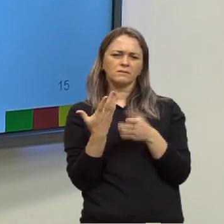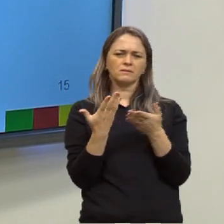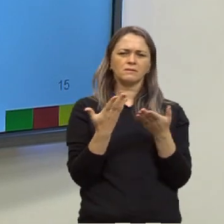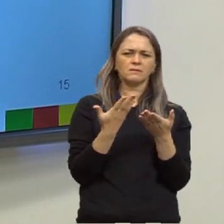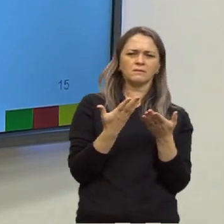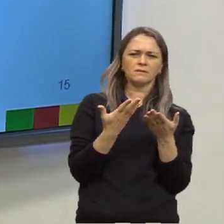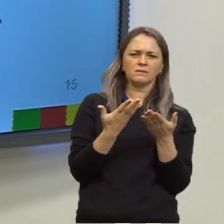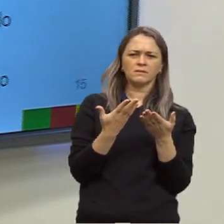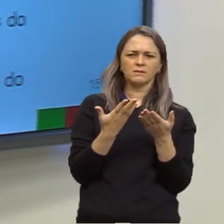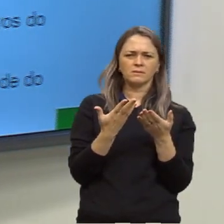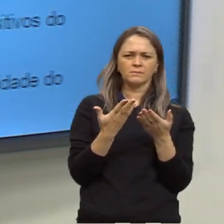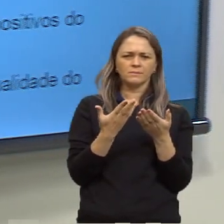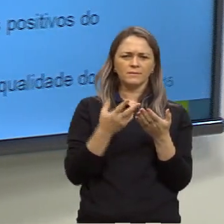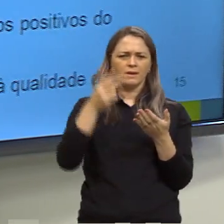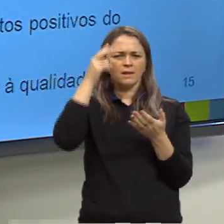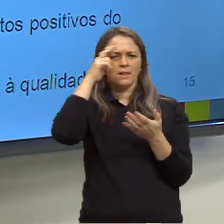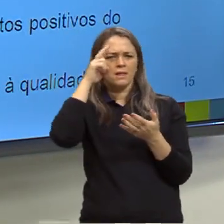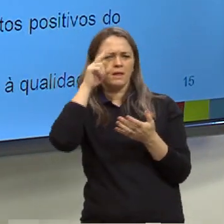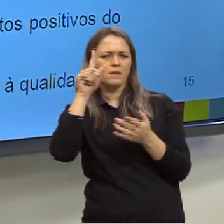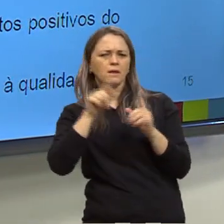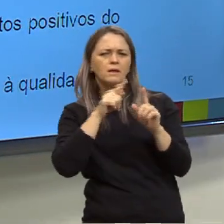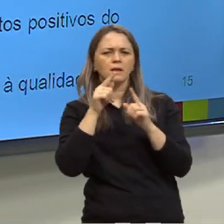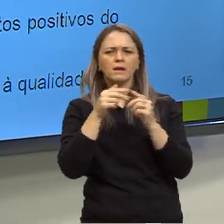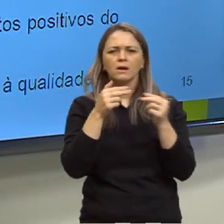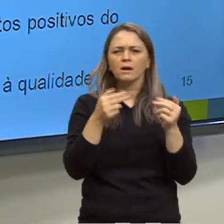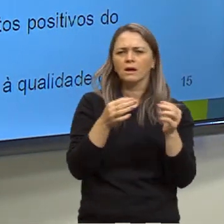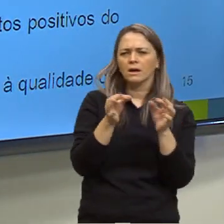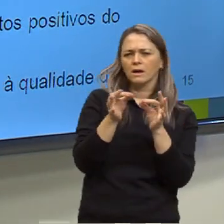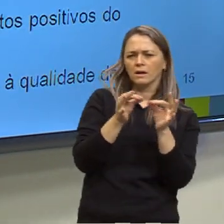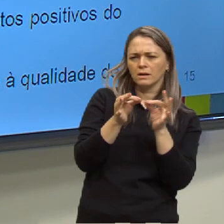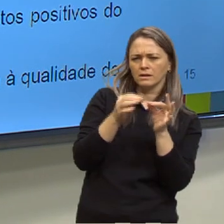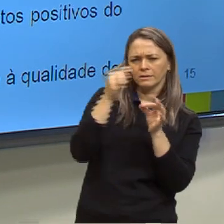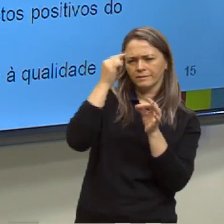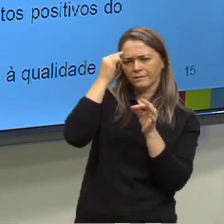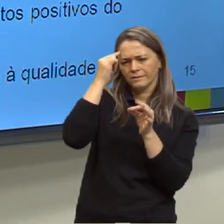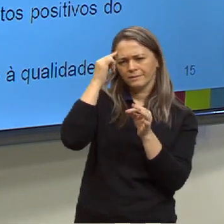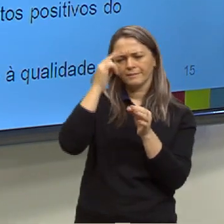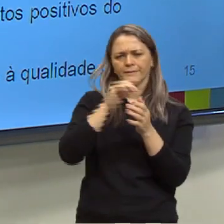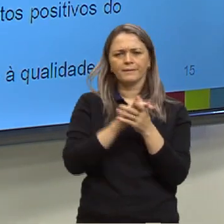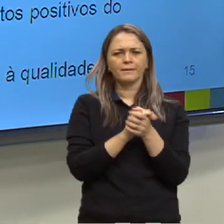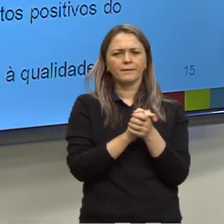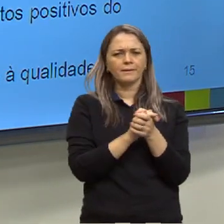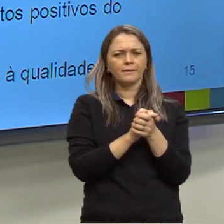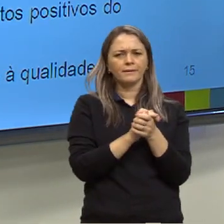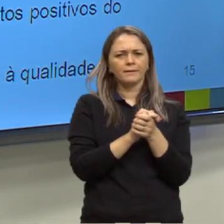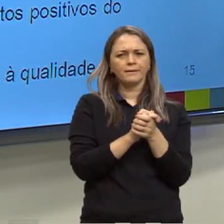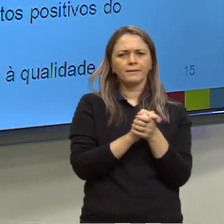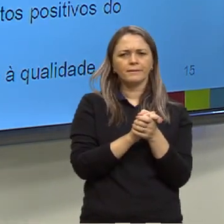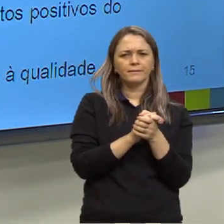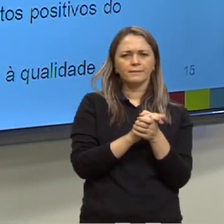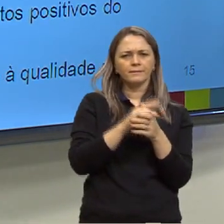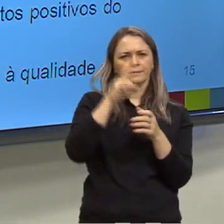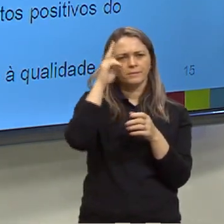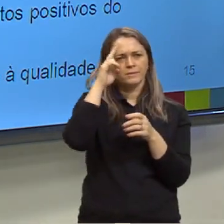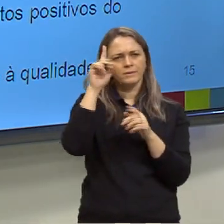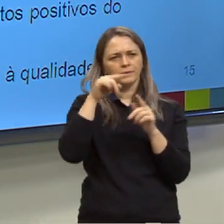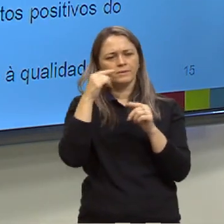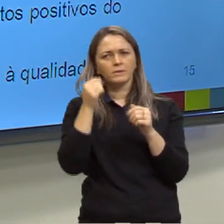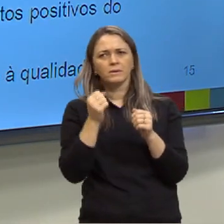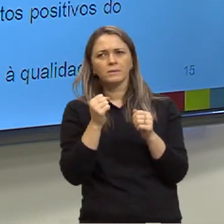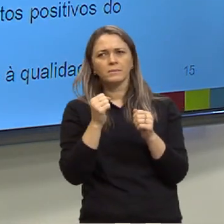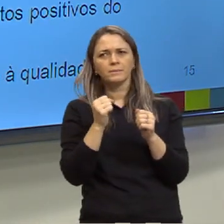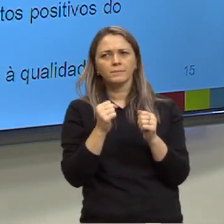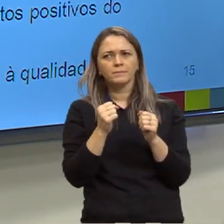para se lembrar de alguma coisa, para nos advertirmos, né? De alguma ação que a gente possa fazer e a gente pensar, ó,